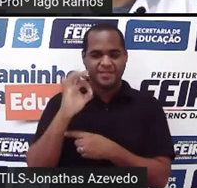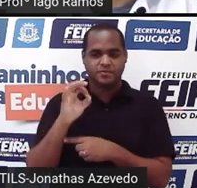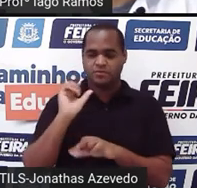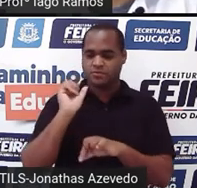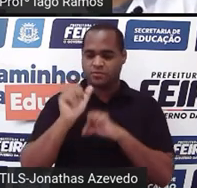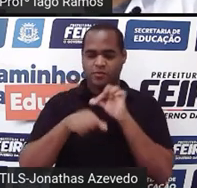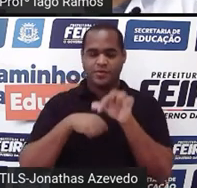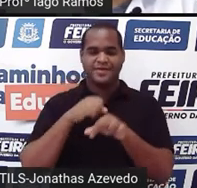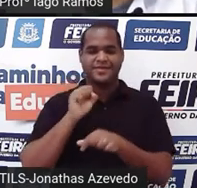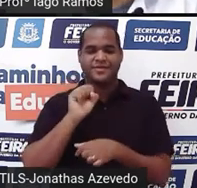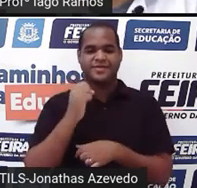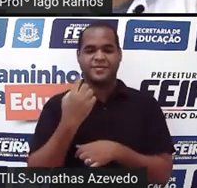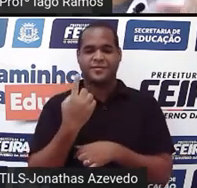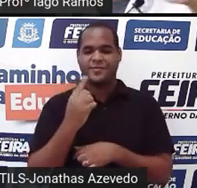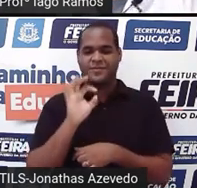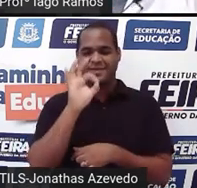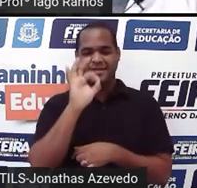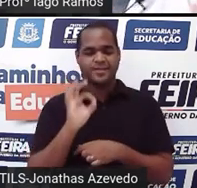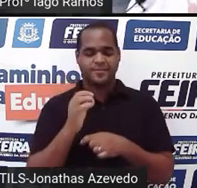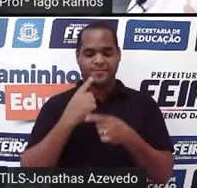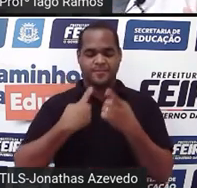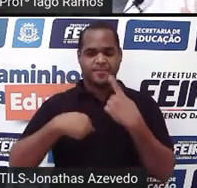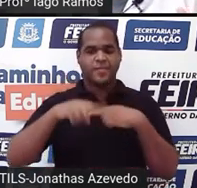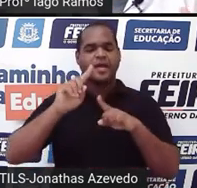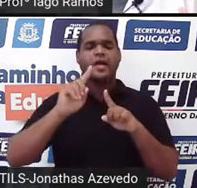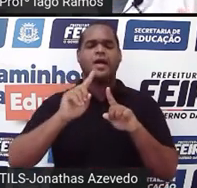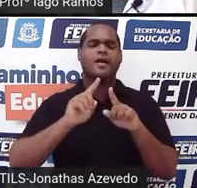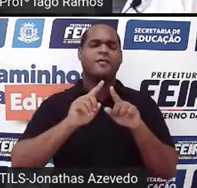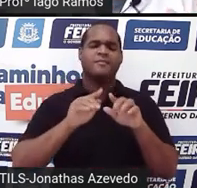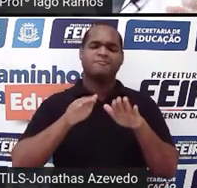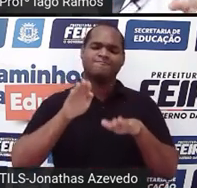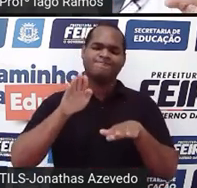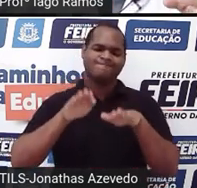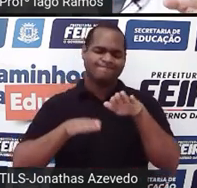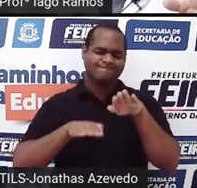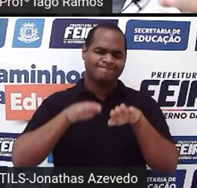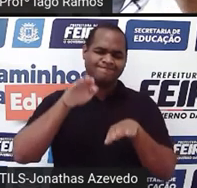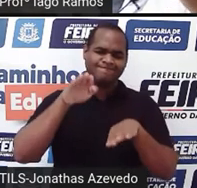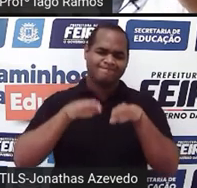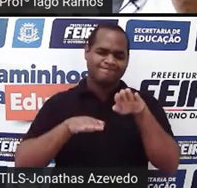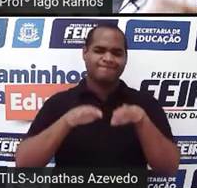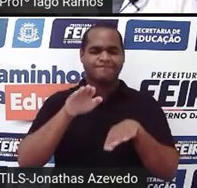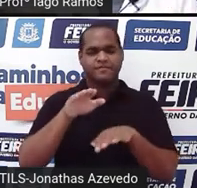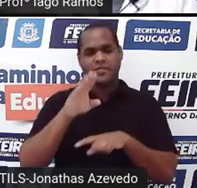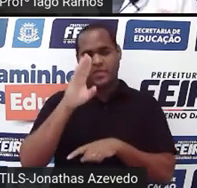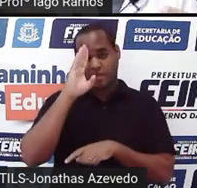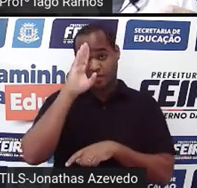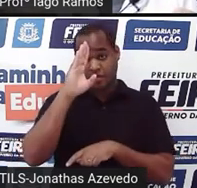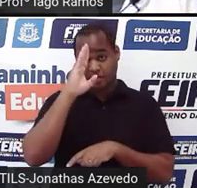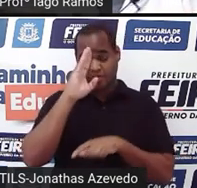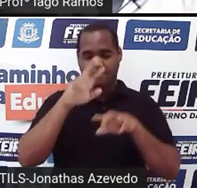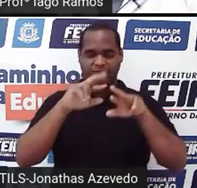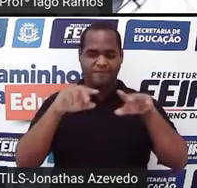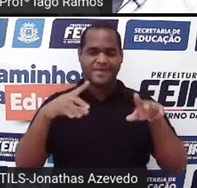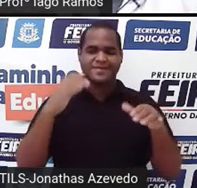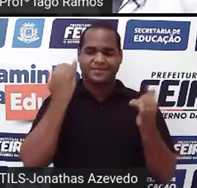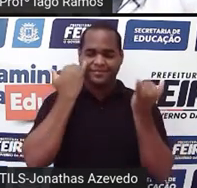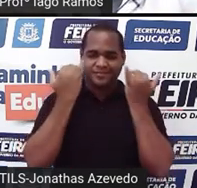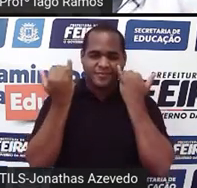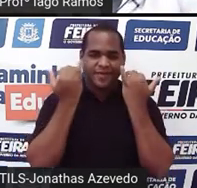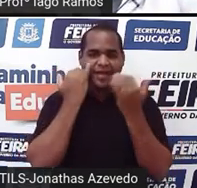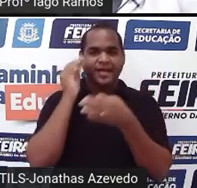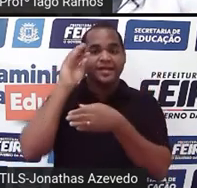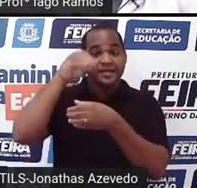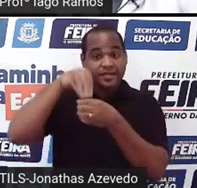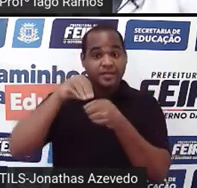81%. Então, as variáveis são isso, né, são as principais informações dentro